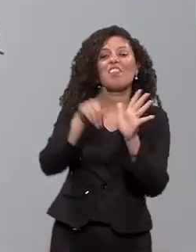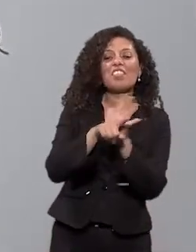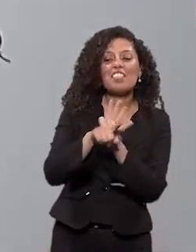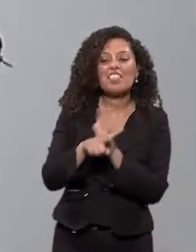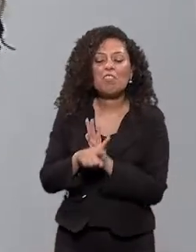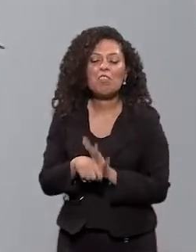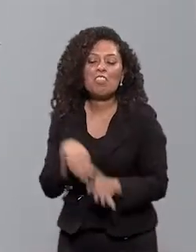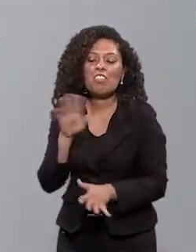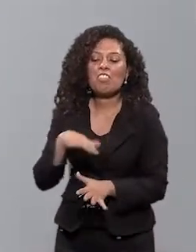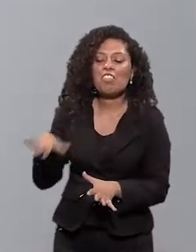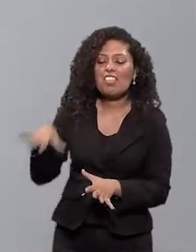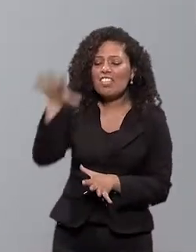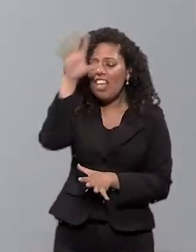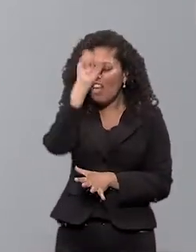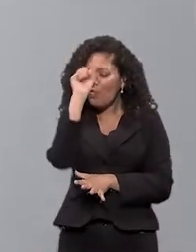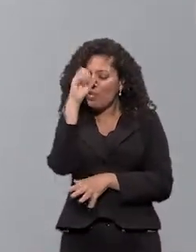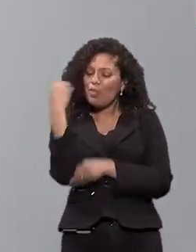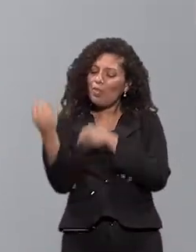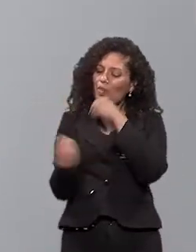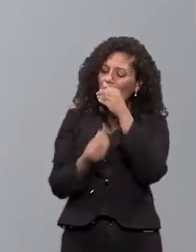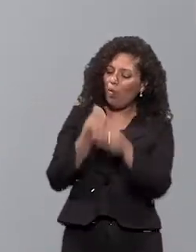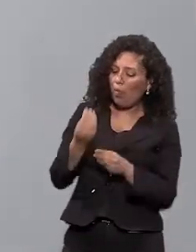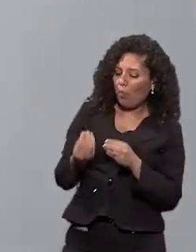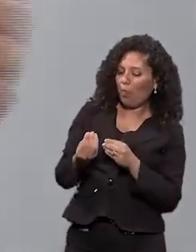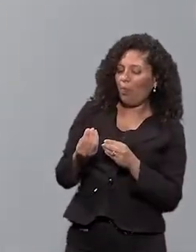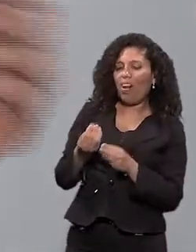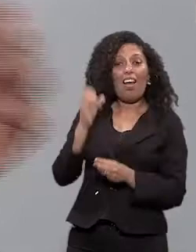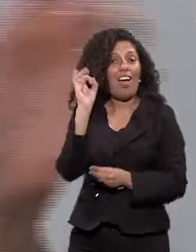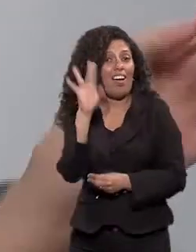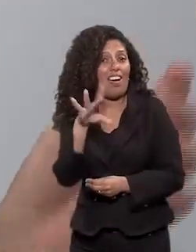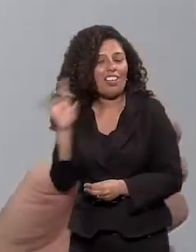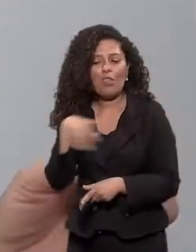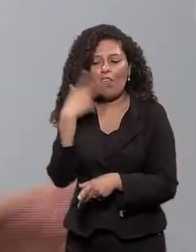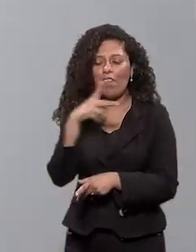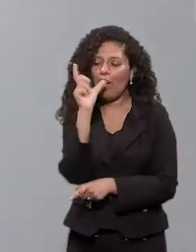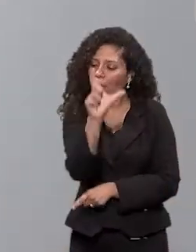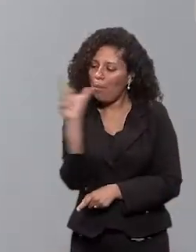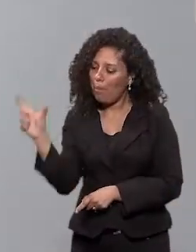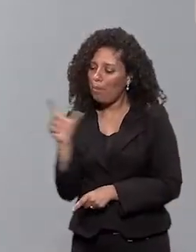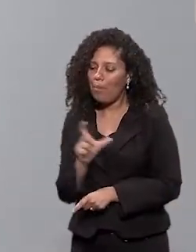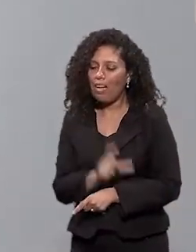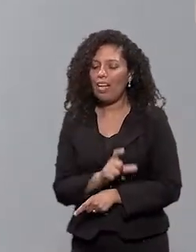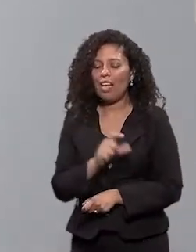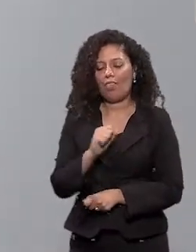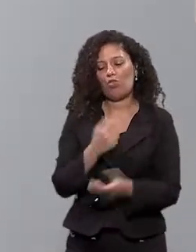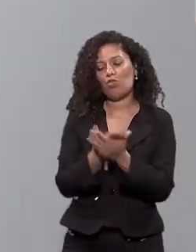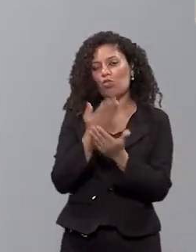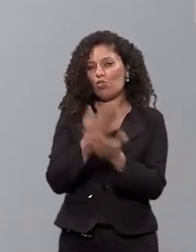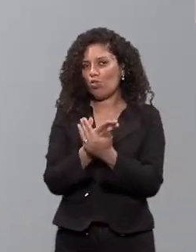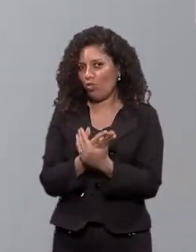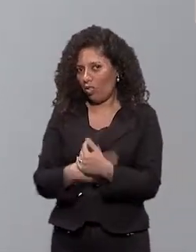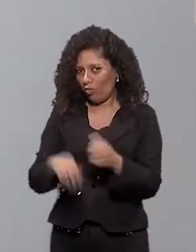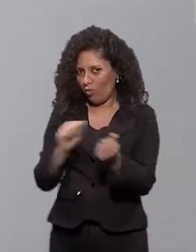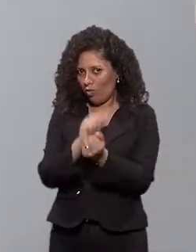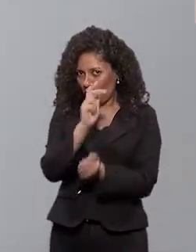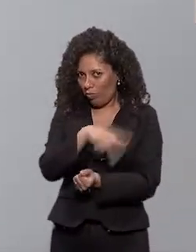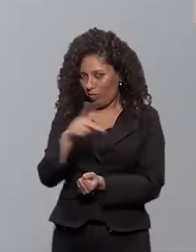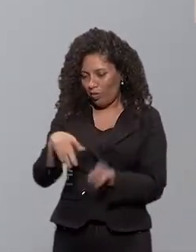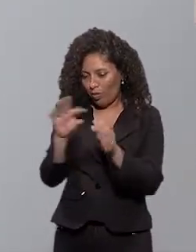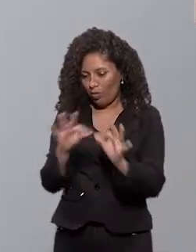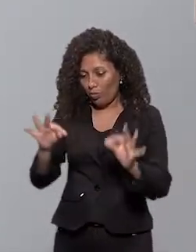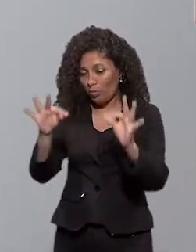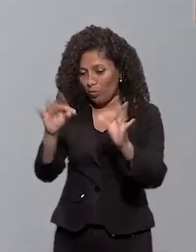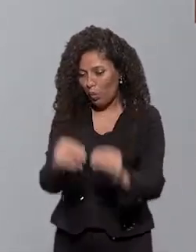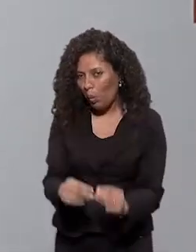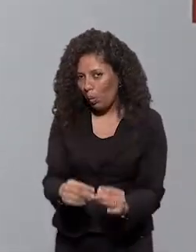crianças aprenderam. Eu sentei com as crianças e cada uma foi falando uma frase sobre o que elas tinham estudado com as professoras. Então, toda a